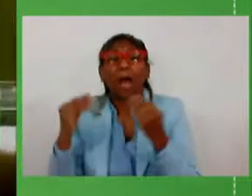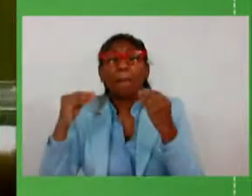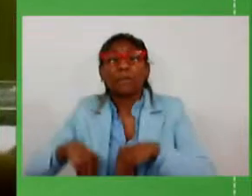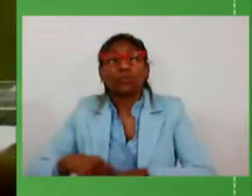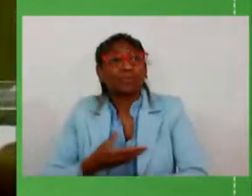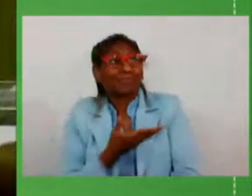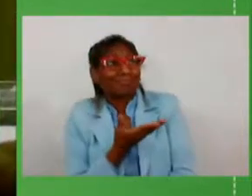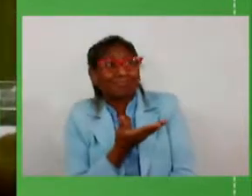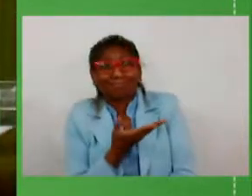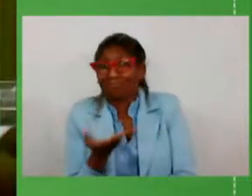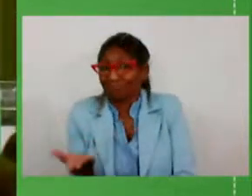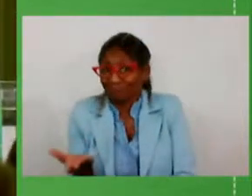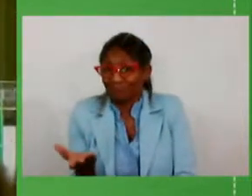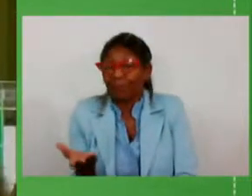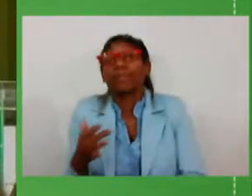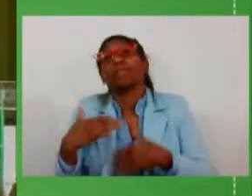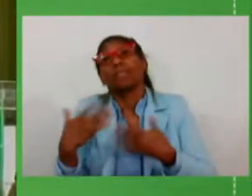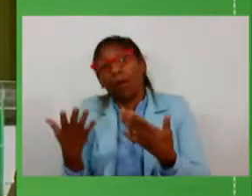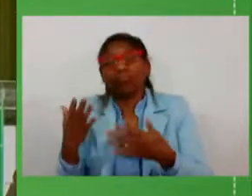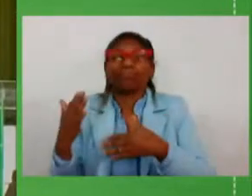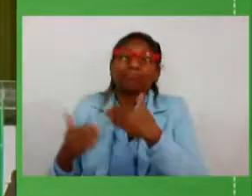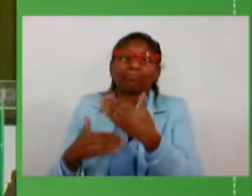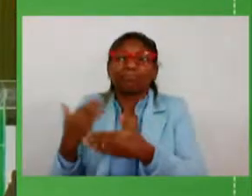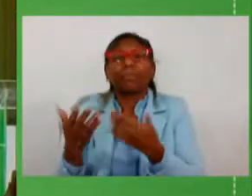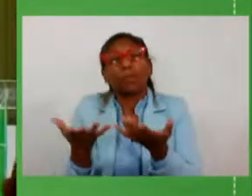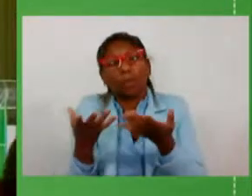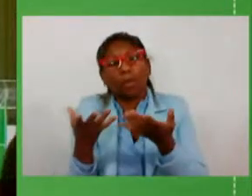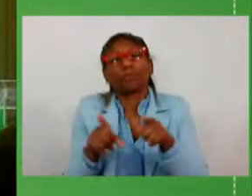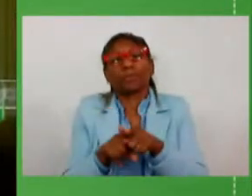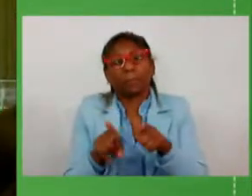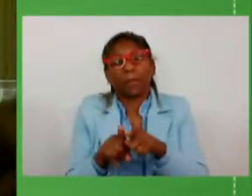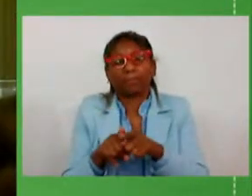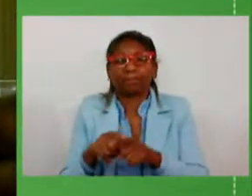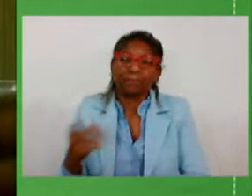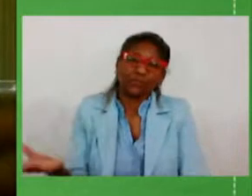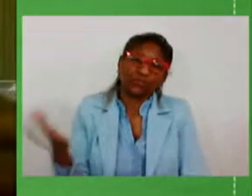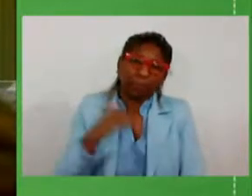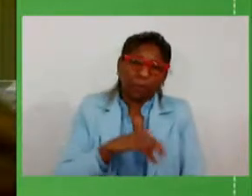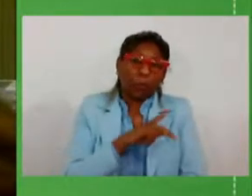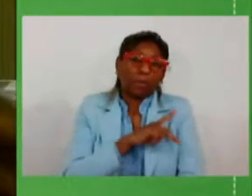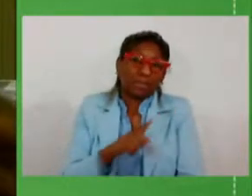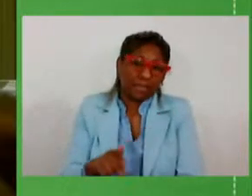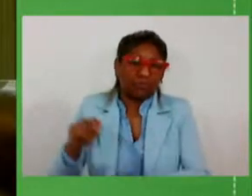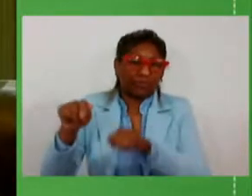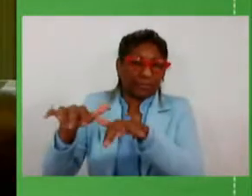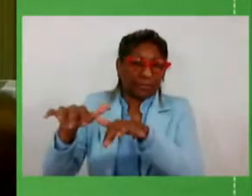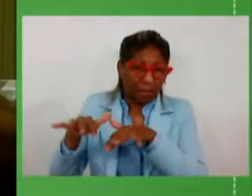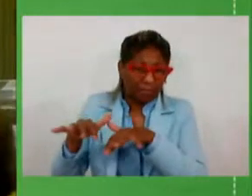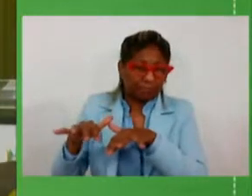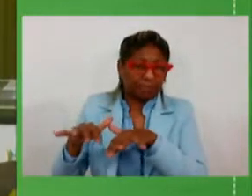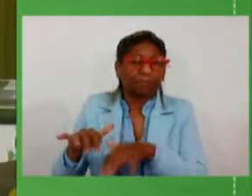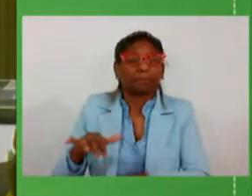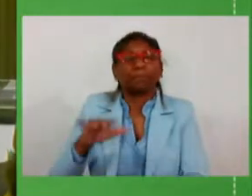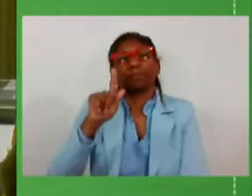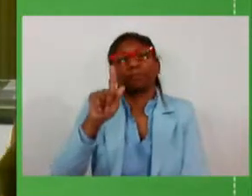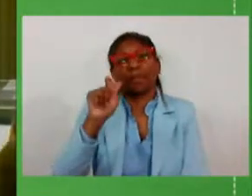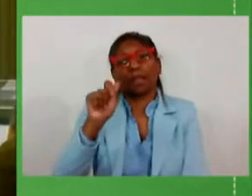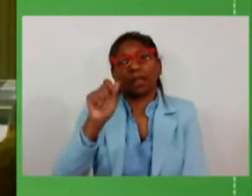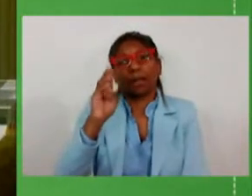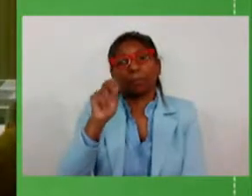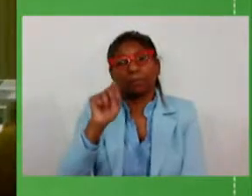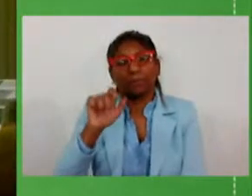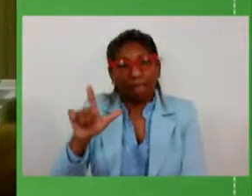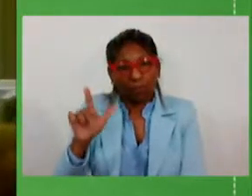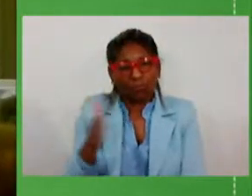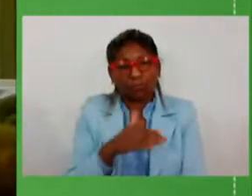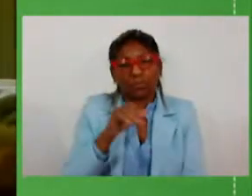entendimento e por isso eu quero chamar também para se manifestar o presidente da Assembleia Legislativa deputado Gabriel Souza e chamo em dupla